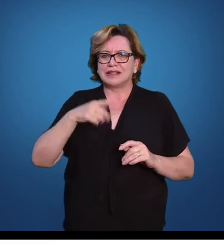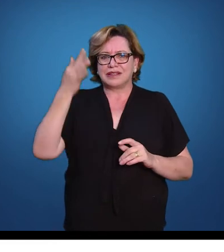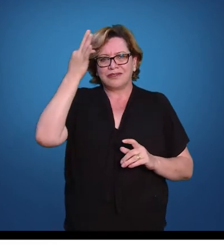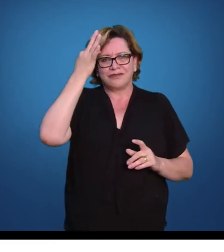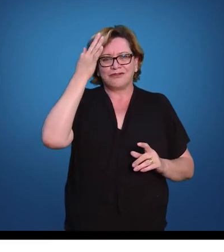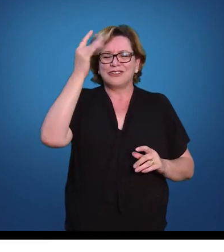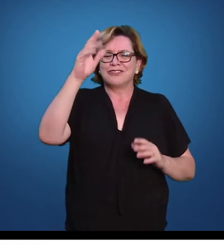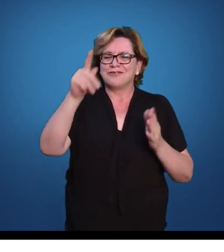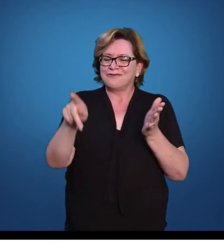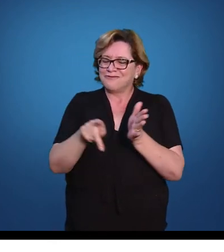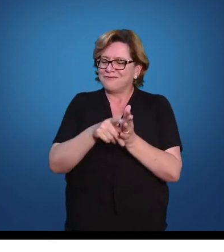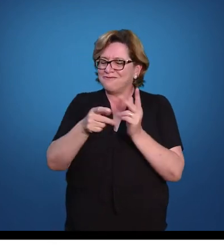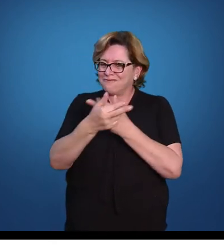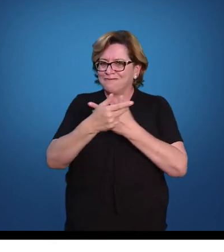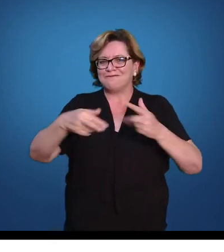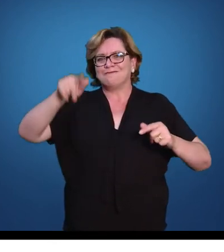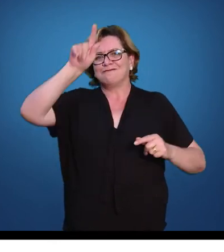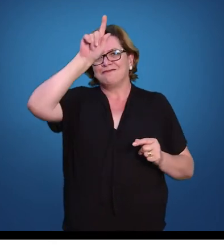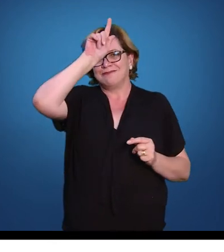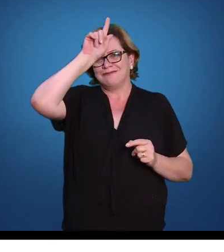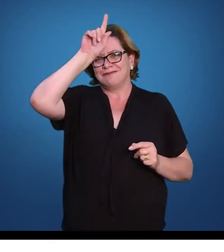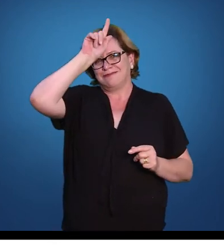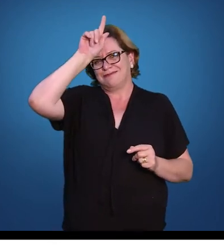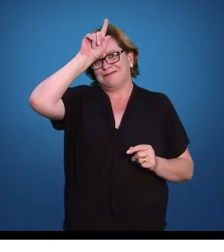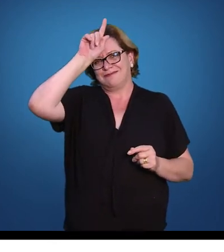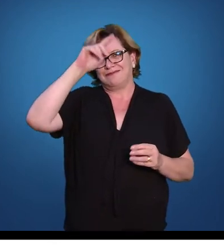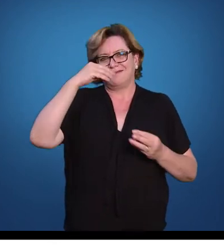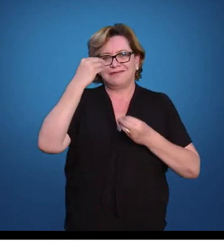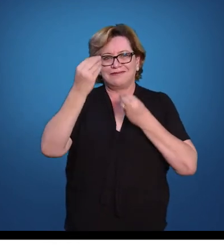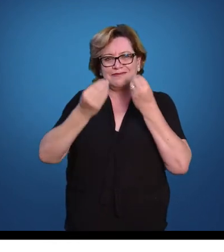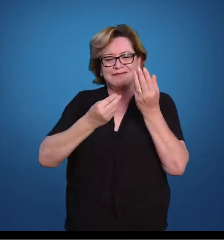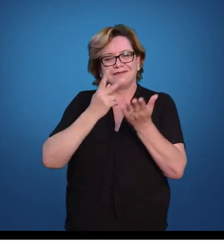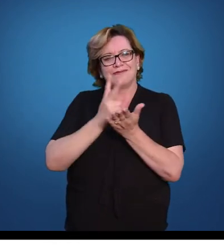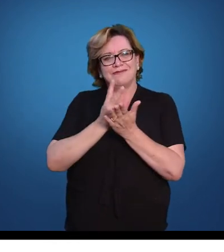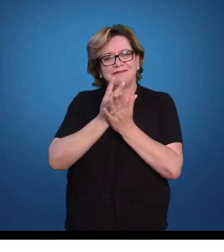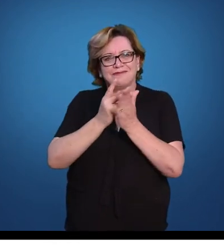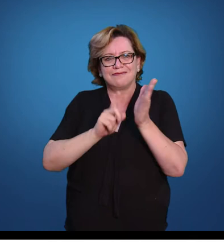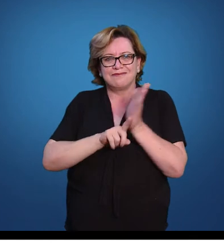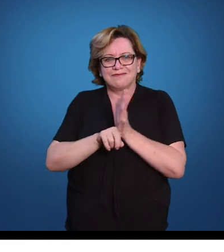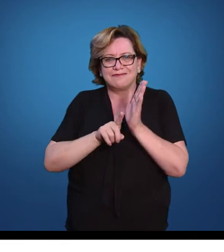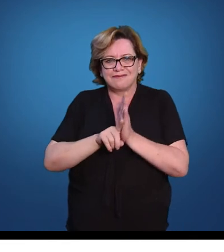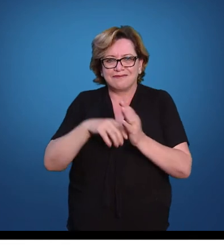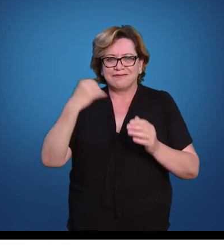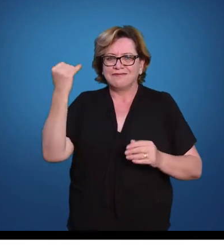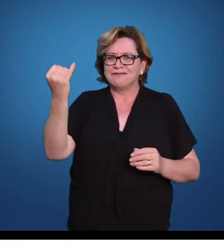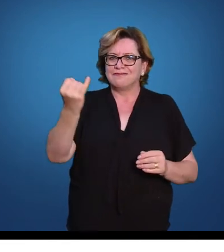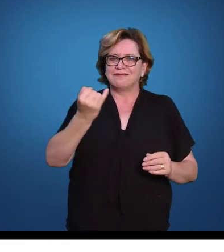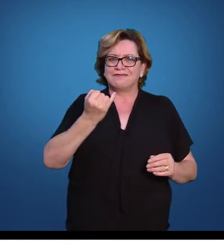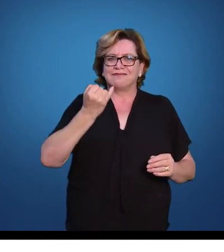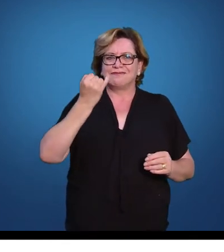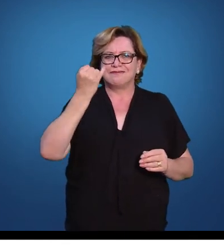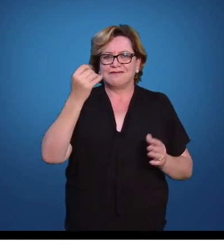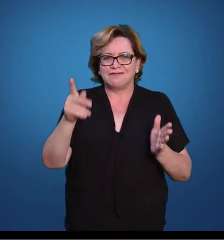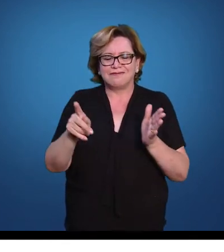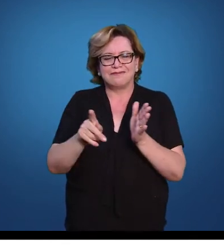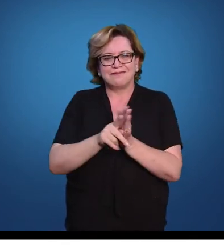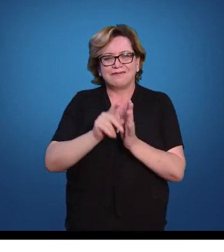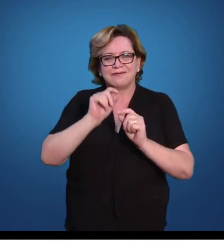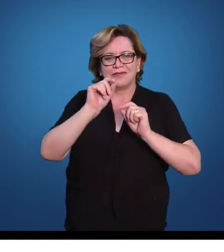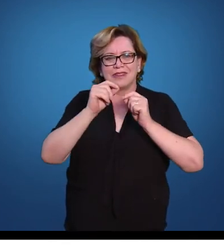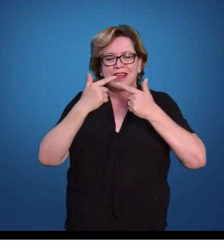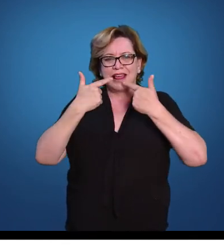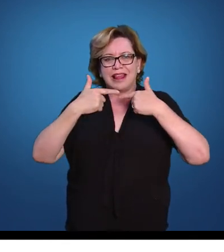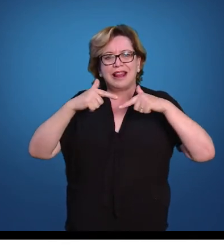filósofos gregos. E eles colocavam questões de extrema importância sobre o que era